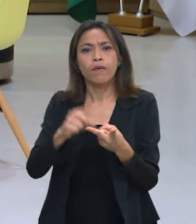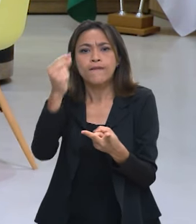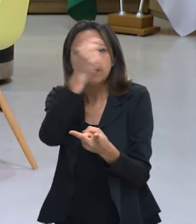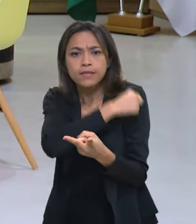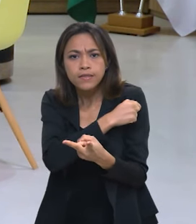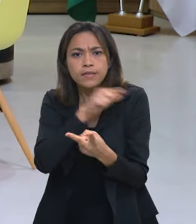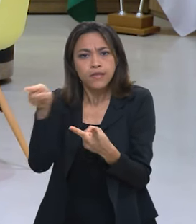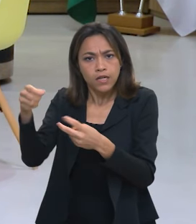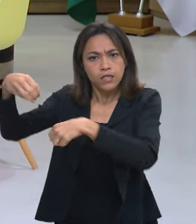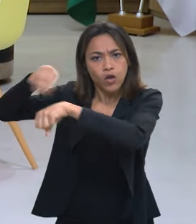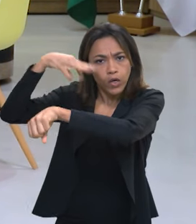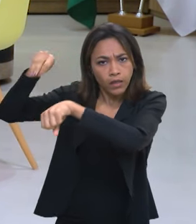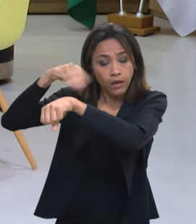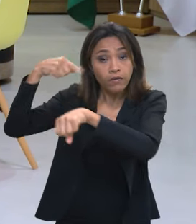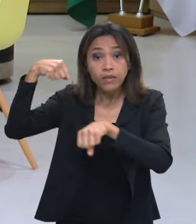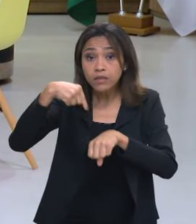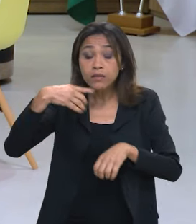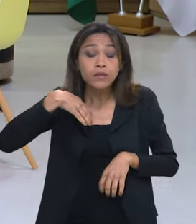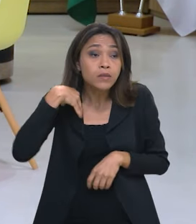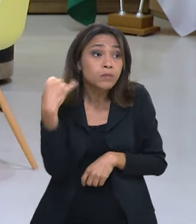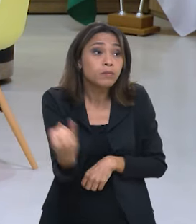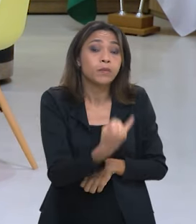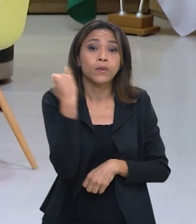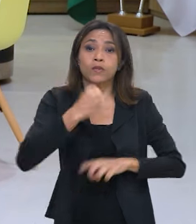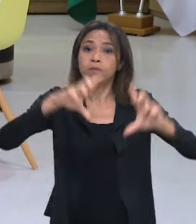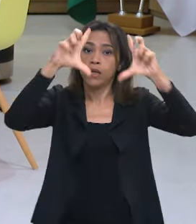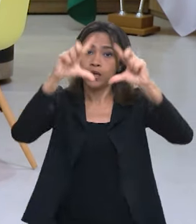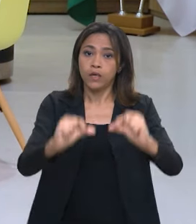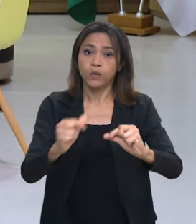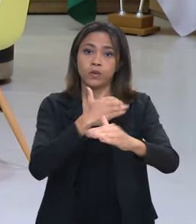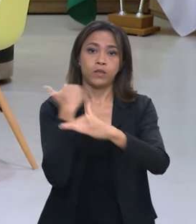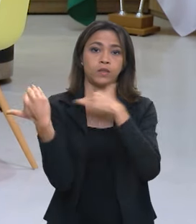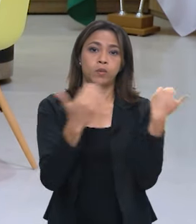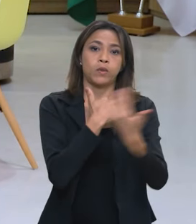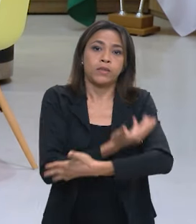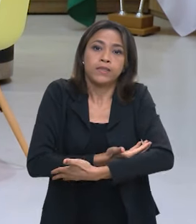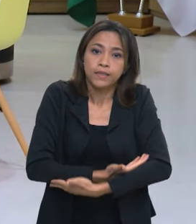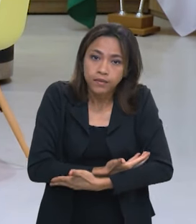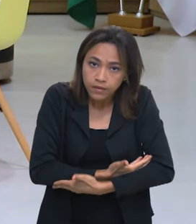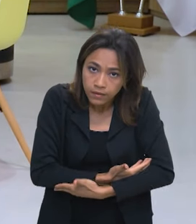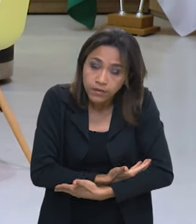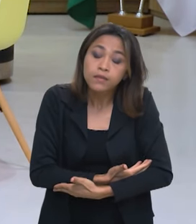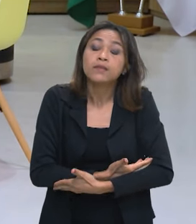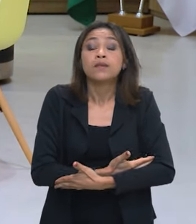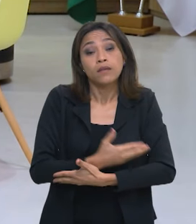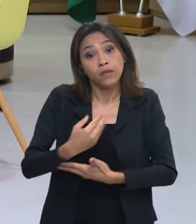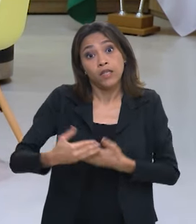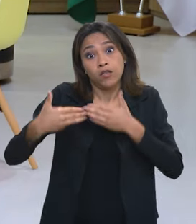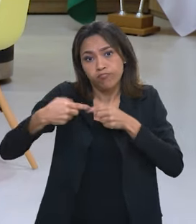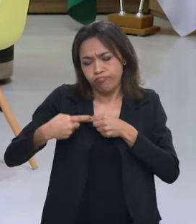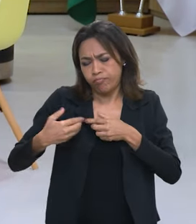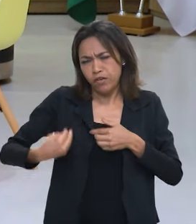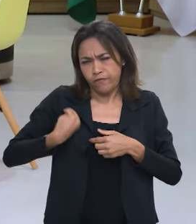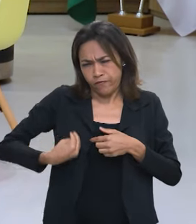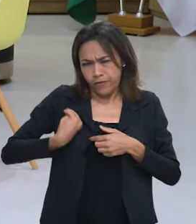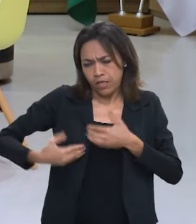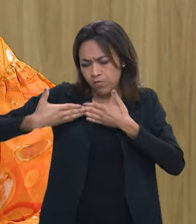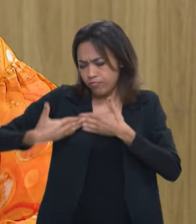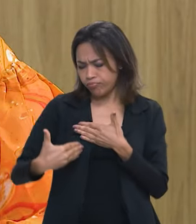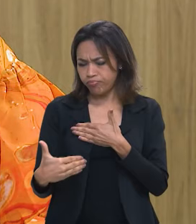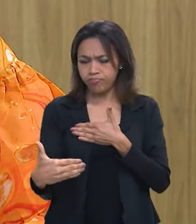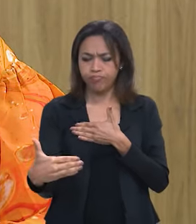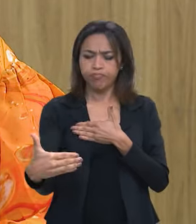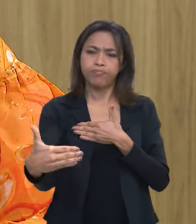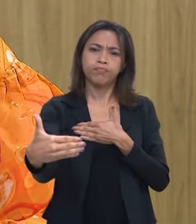são os maiores instrumentos para reduzir mortalidade infantil e aumentar a expectativa de vida. No